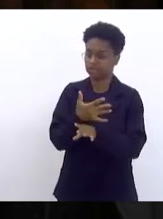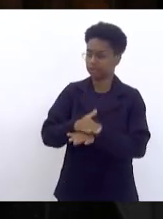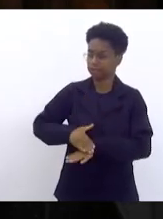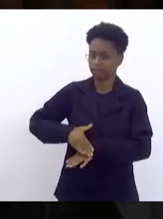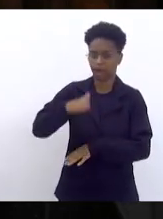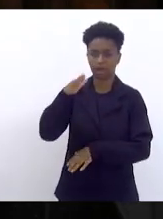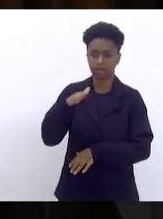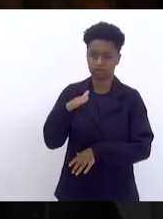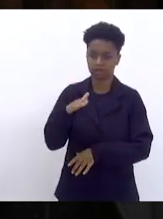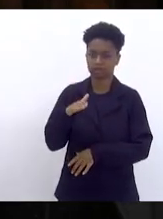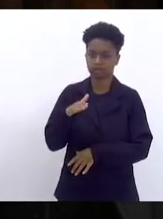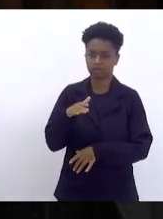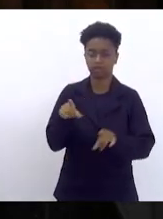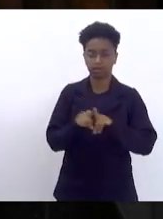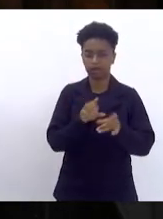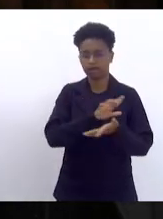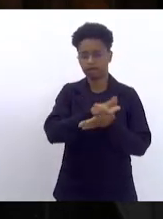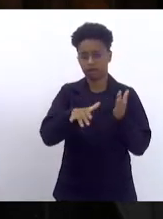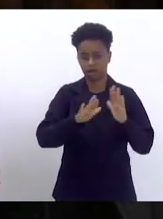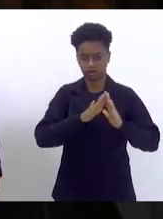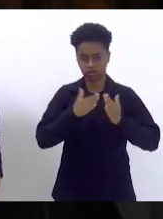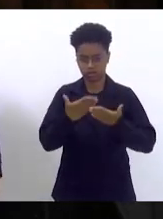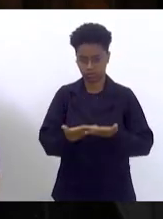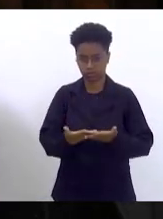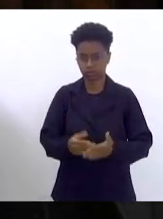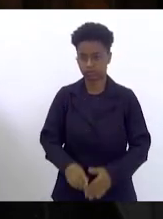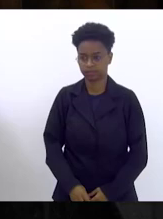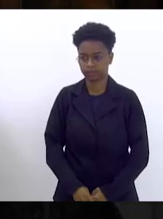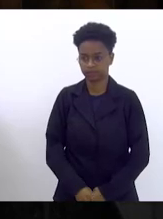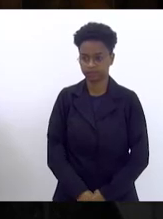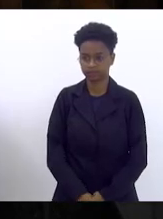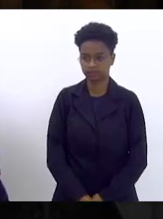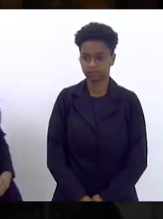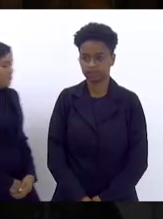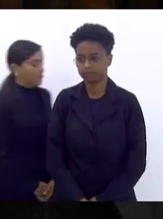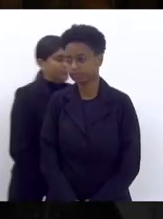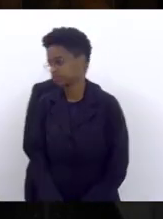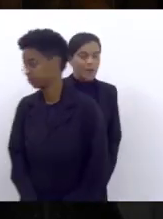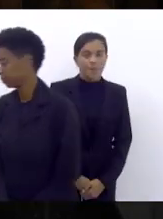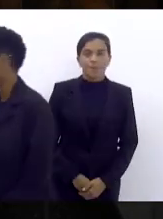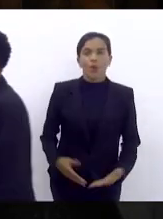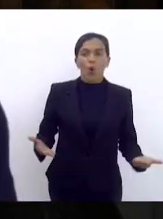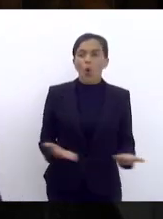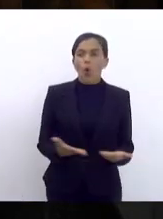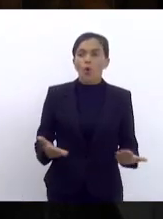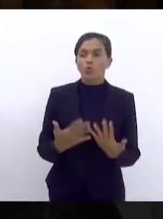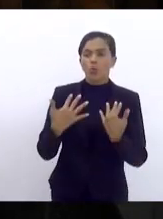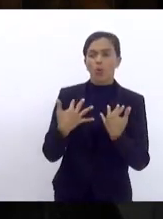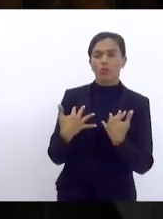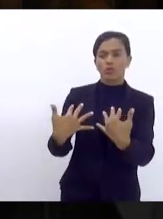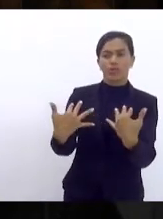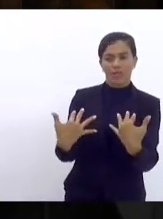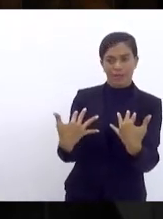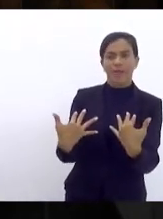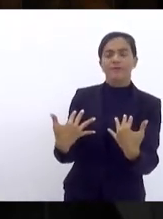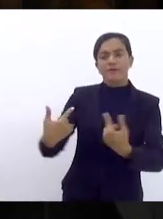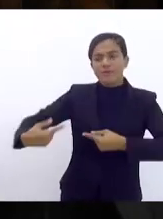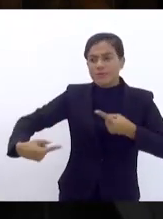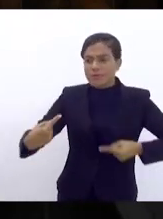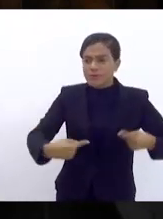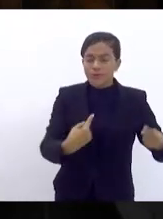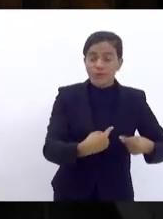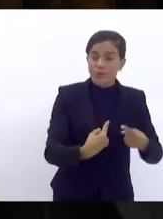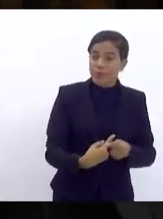e em inúmeras escolas. E a gente estava hoje numa audiência pública discutindo